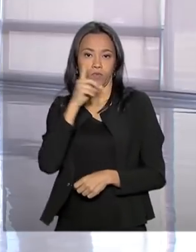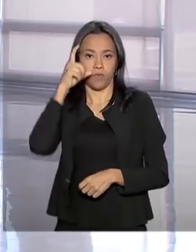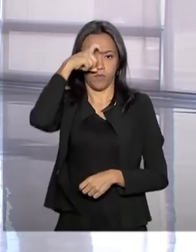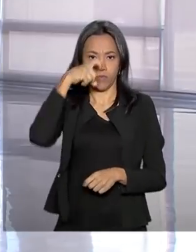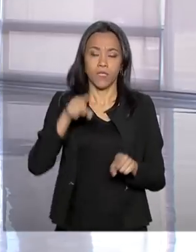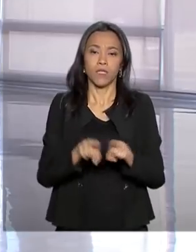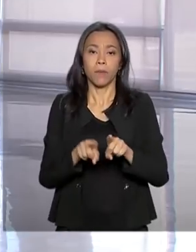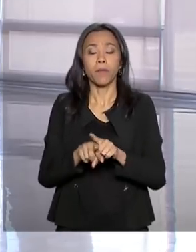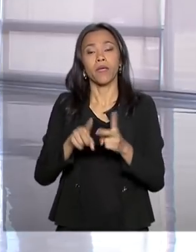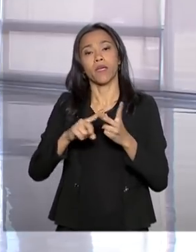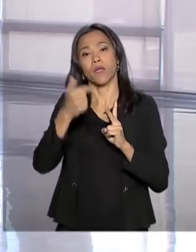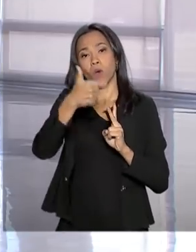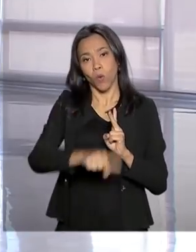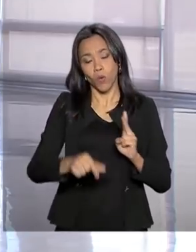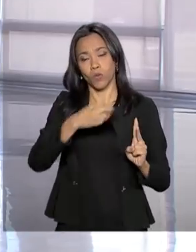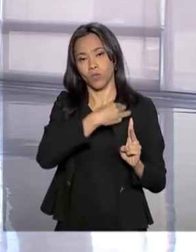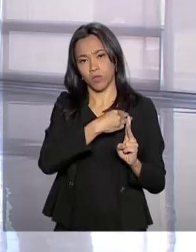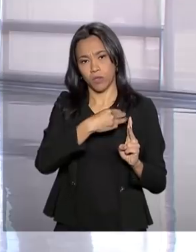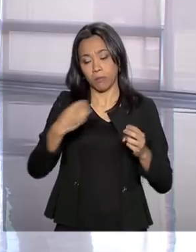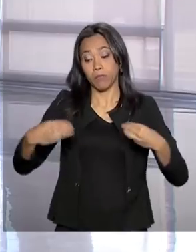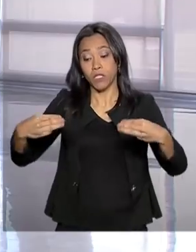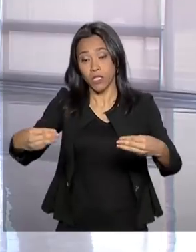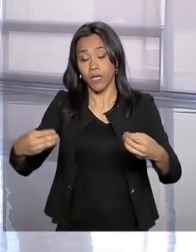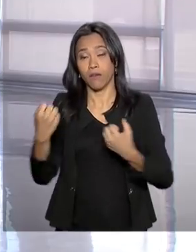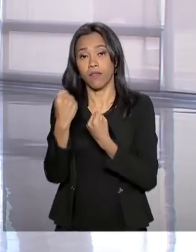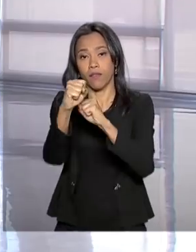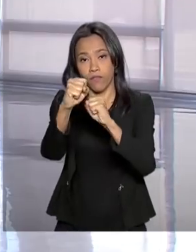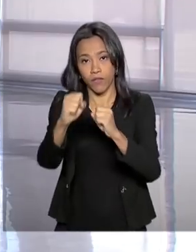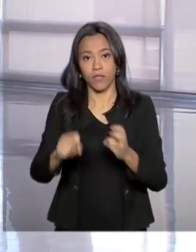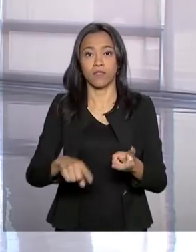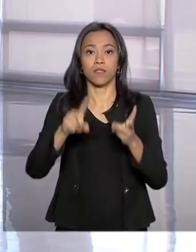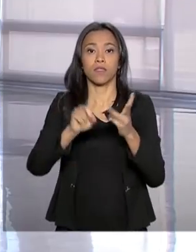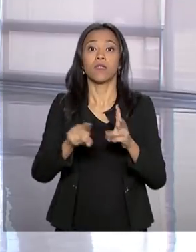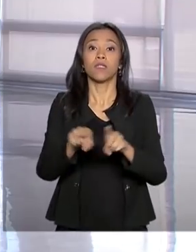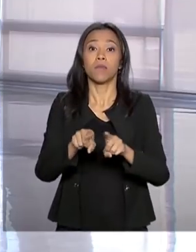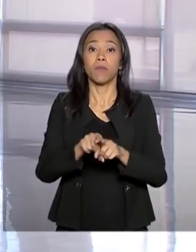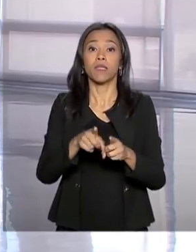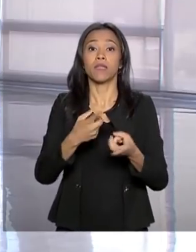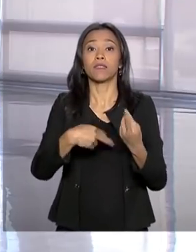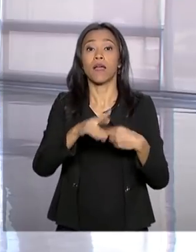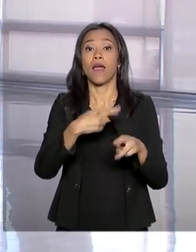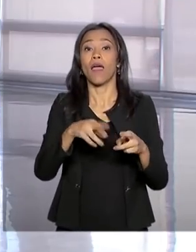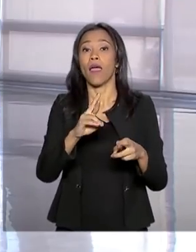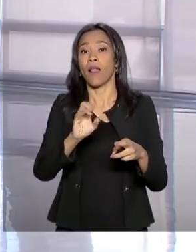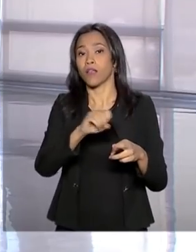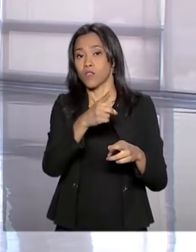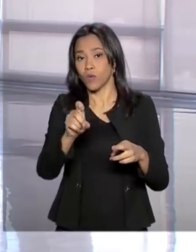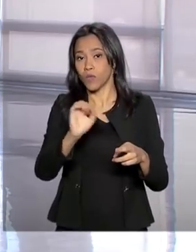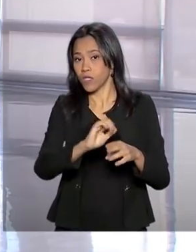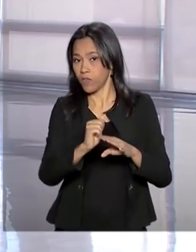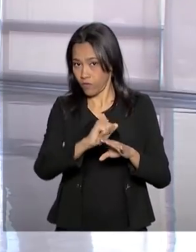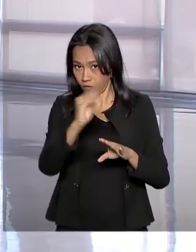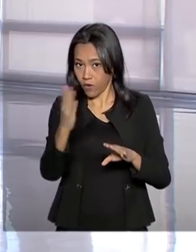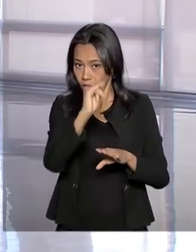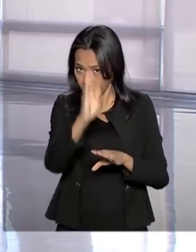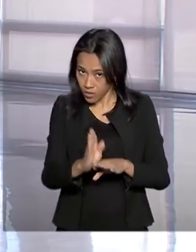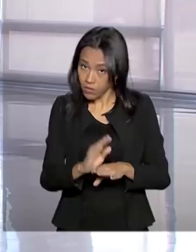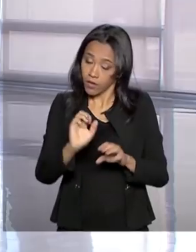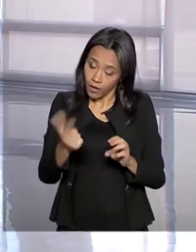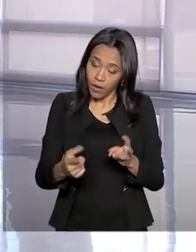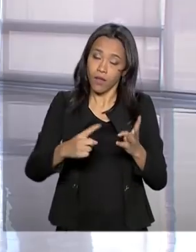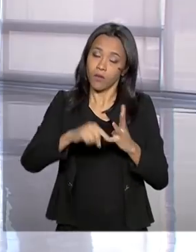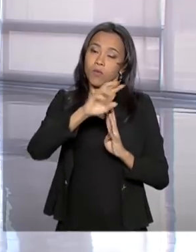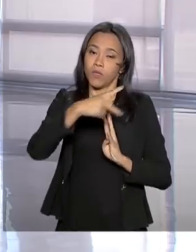Segurança Institucional, os Ministérios da Defesa e das Relações Exteriores e, claro, o presidente Jair Bolsonaro.